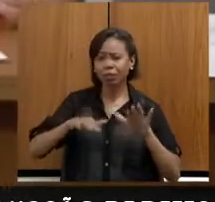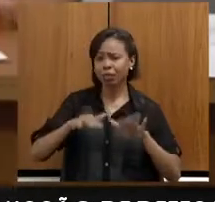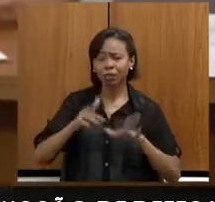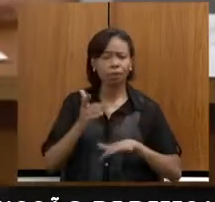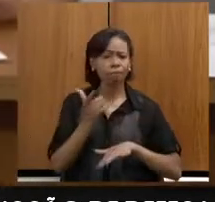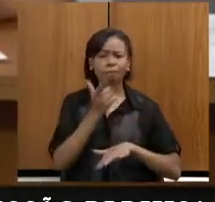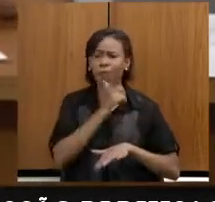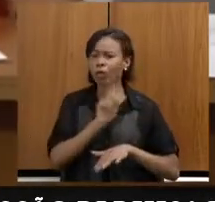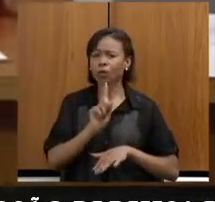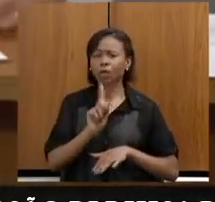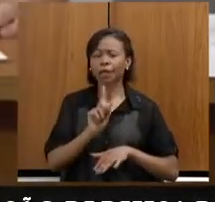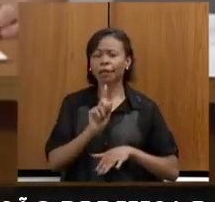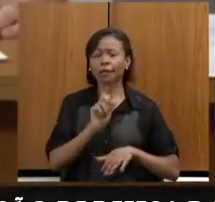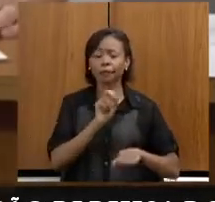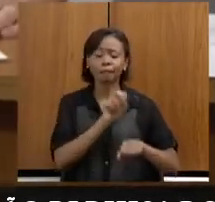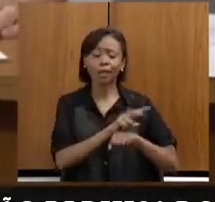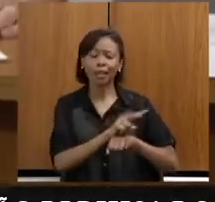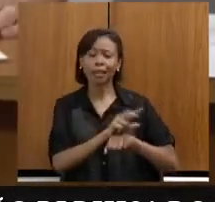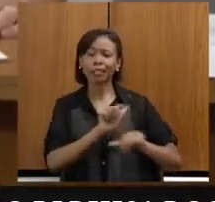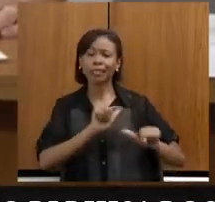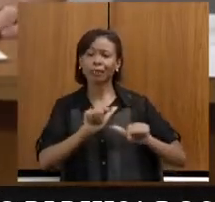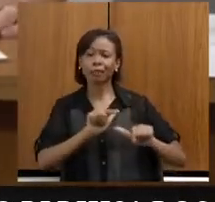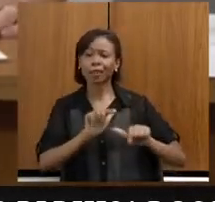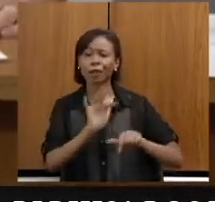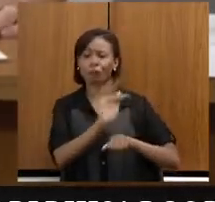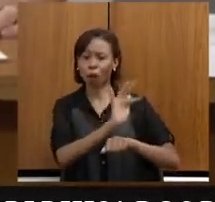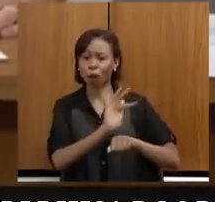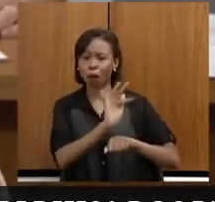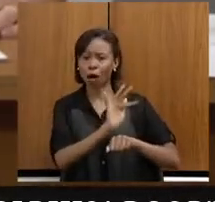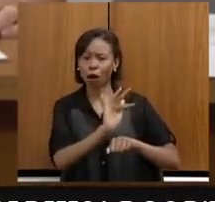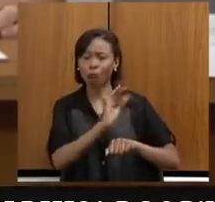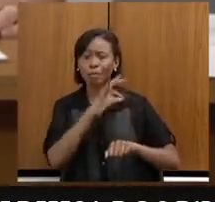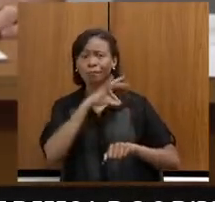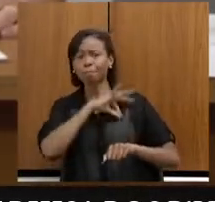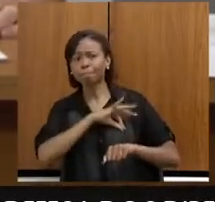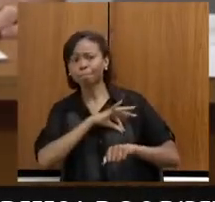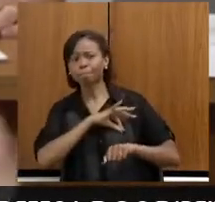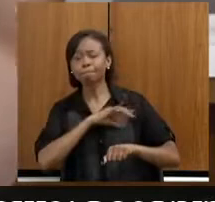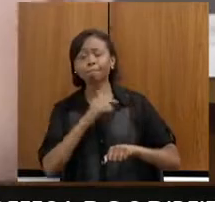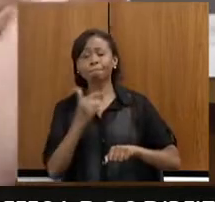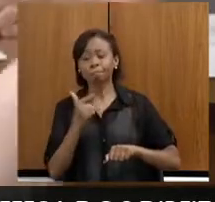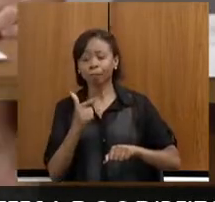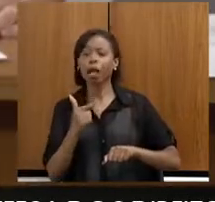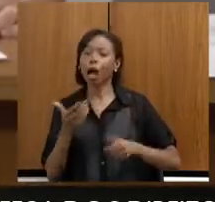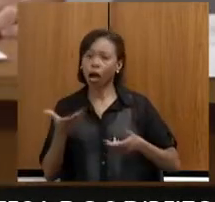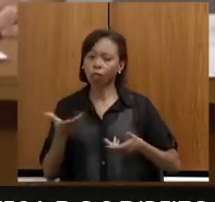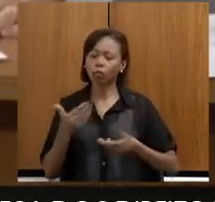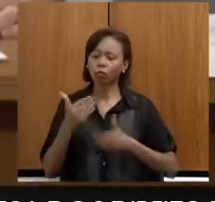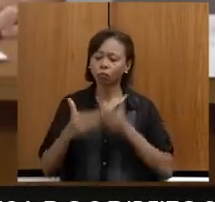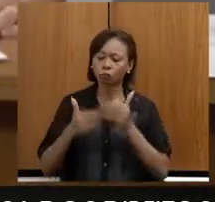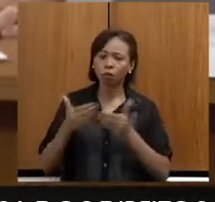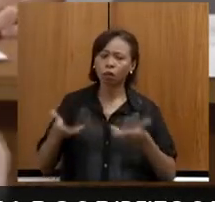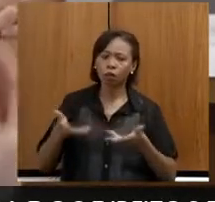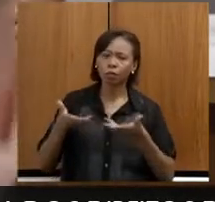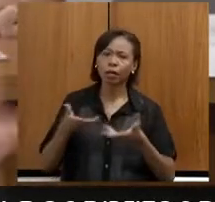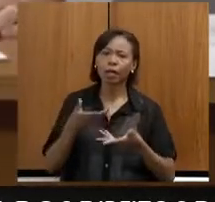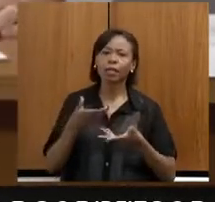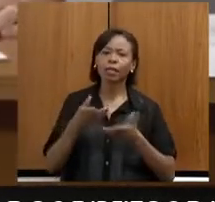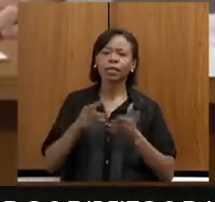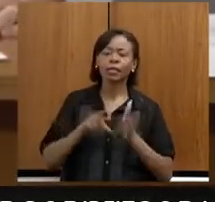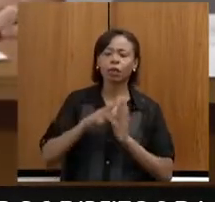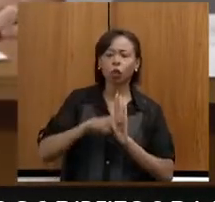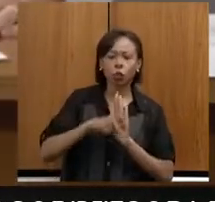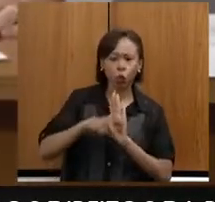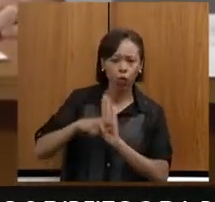emprego formal para gerar renda. Então, gente vem trabalhando também nesse projeto como o trajeto-modo, o trajeto